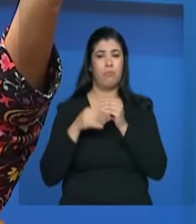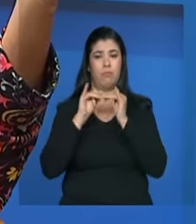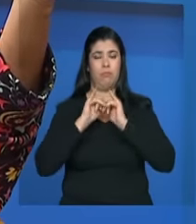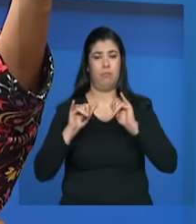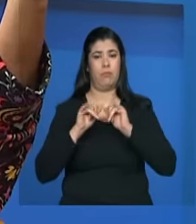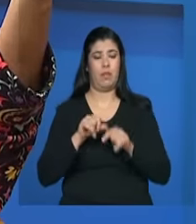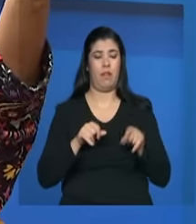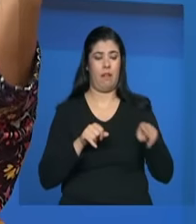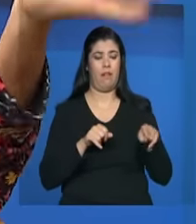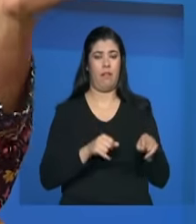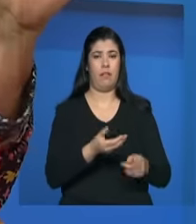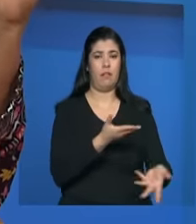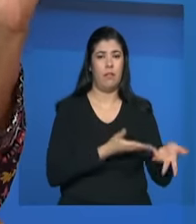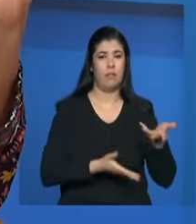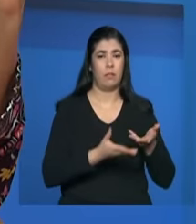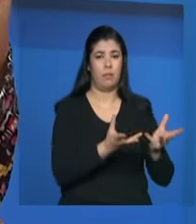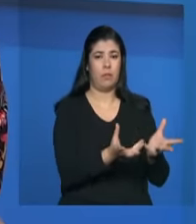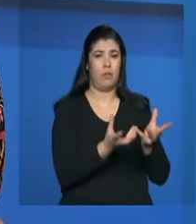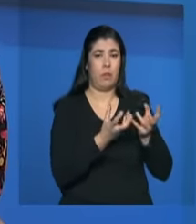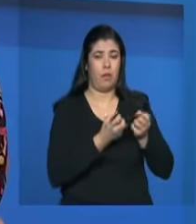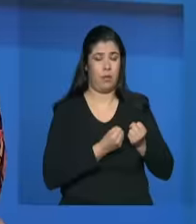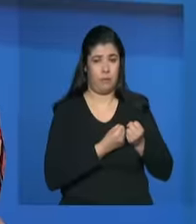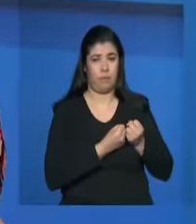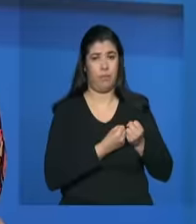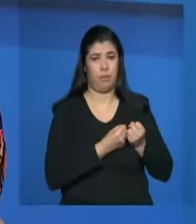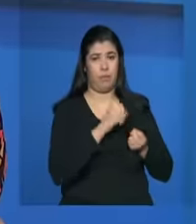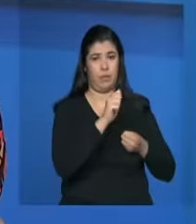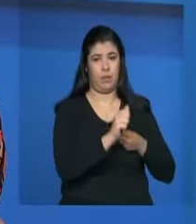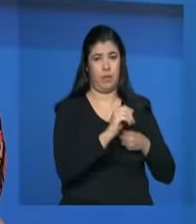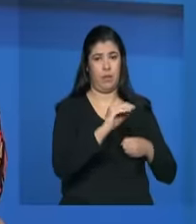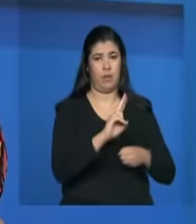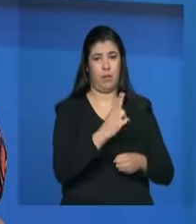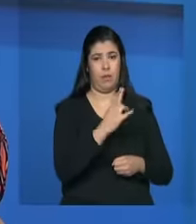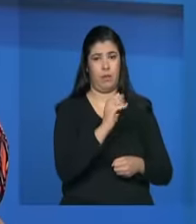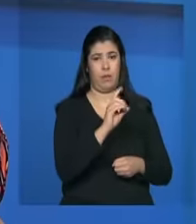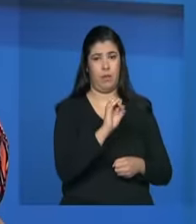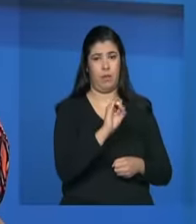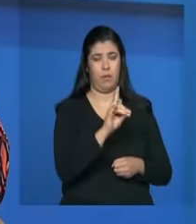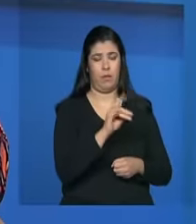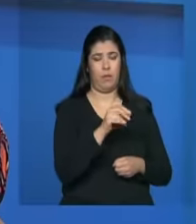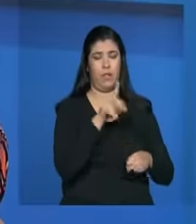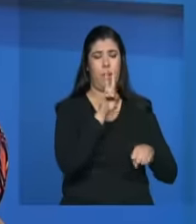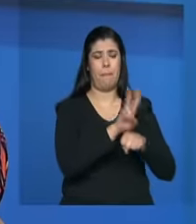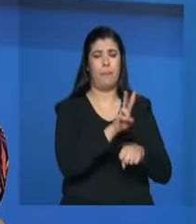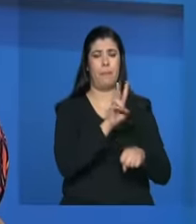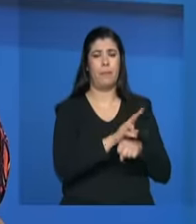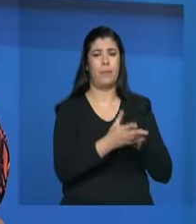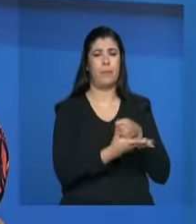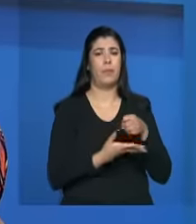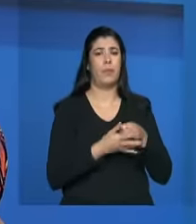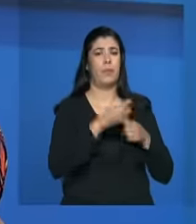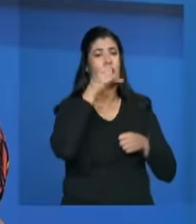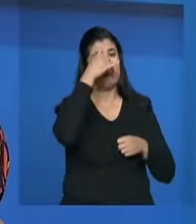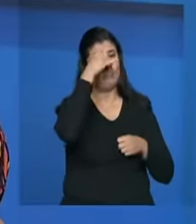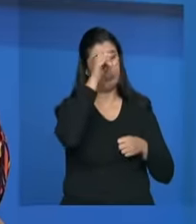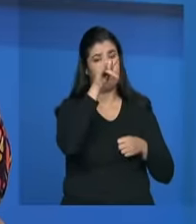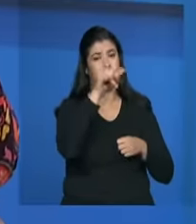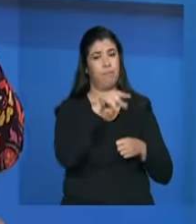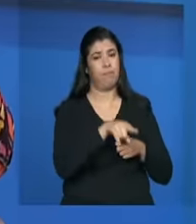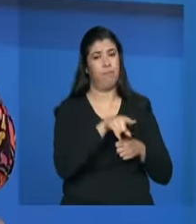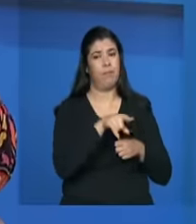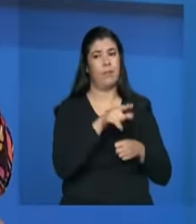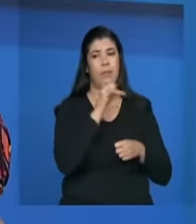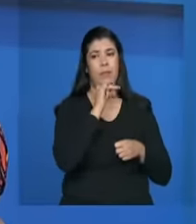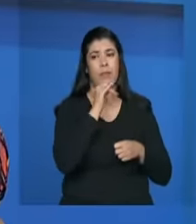acolhimento é onde a gente sempre diz que a proteção básica é uma situação de prevenção falhou na